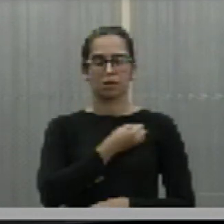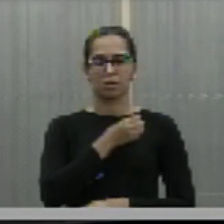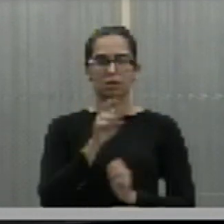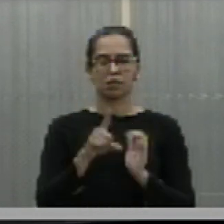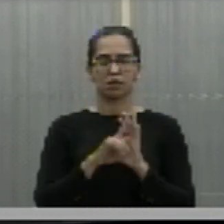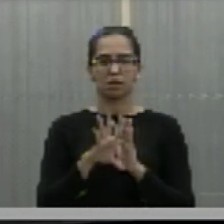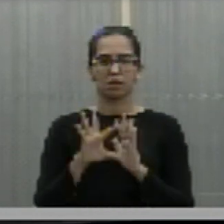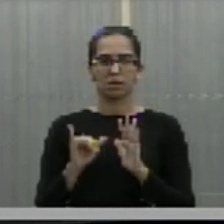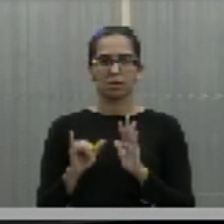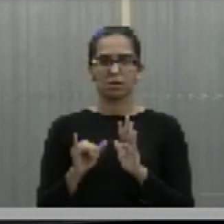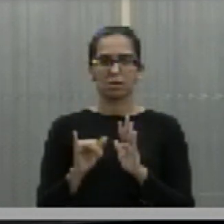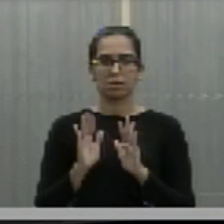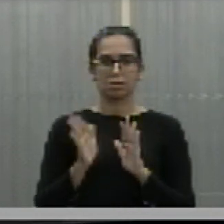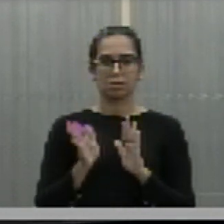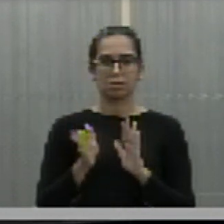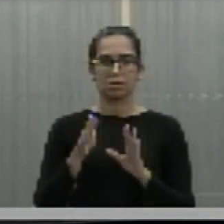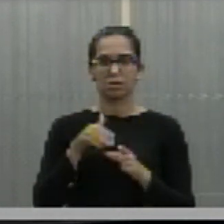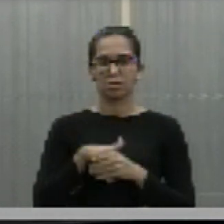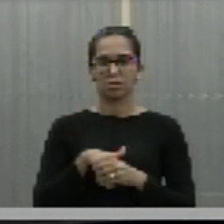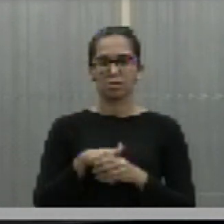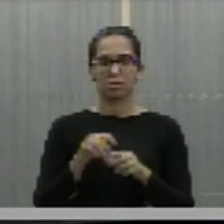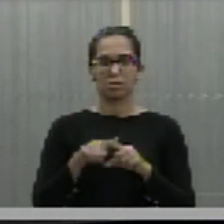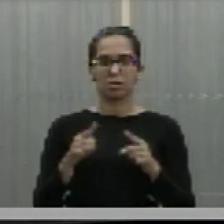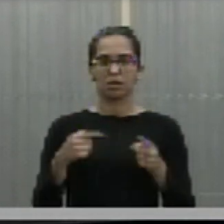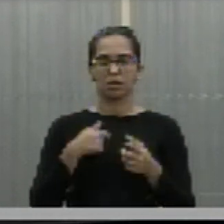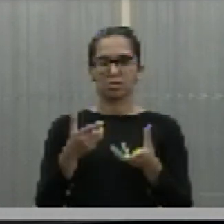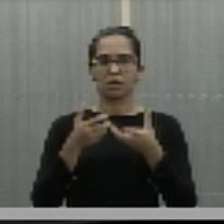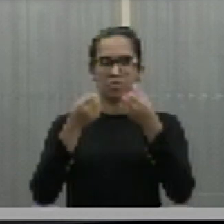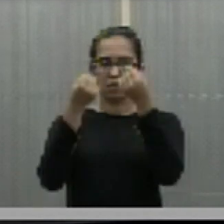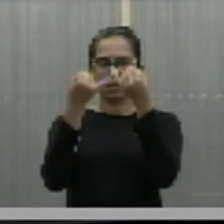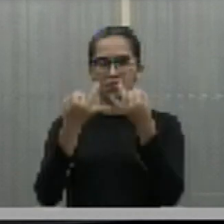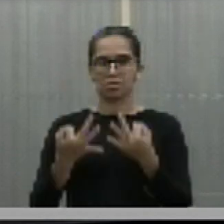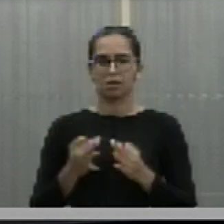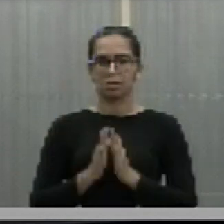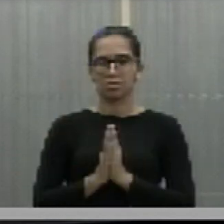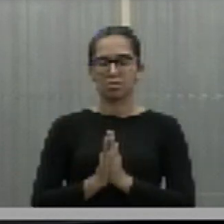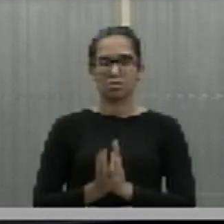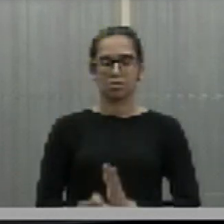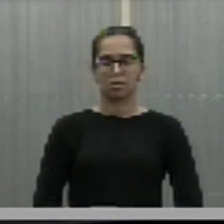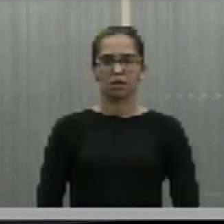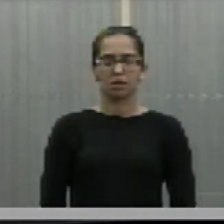já está feita a votação, mas eu gostaria só do esclarecimento, deputado Felipe.